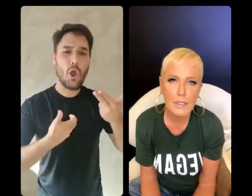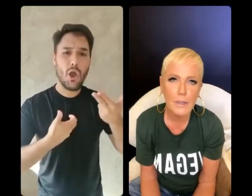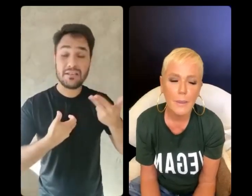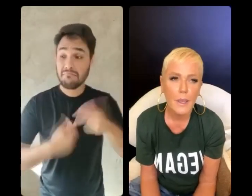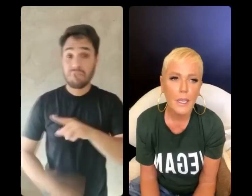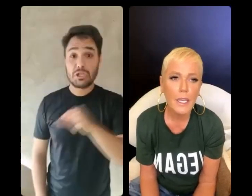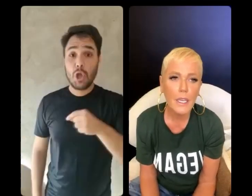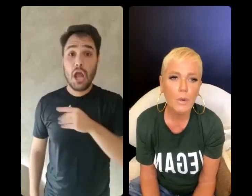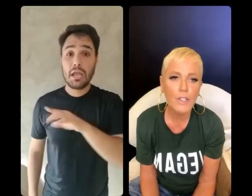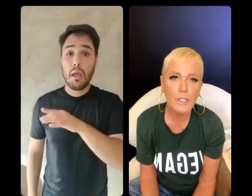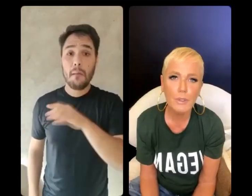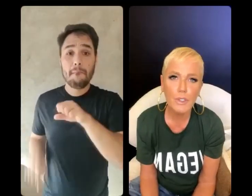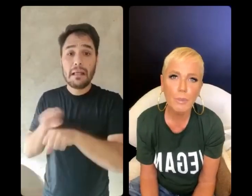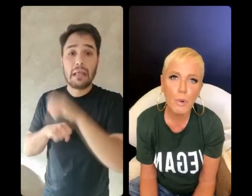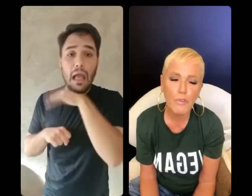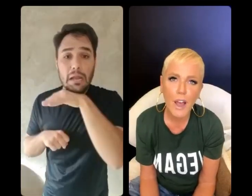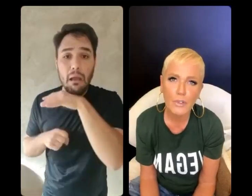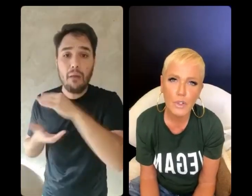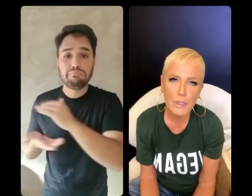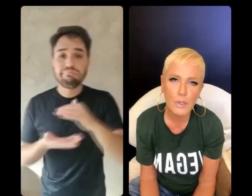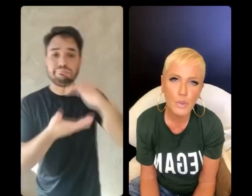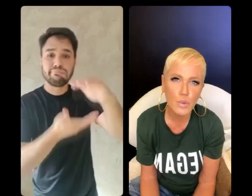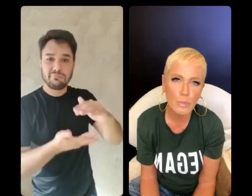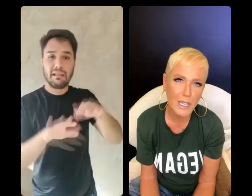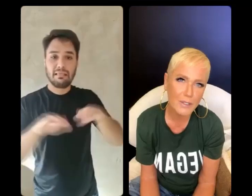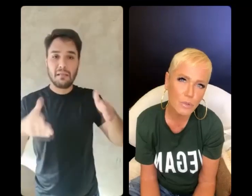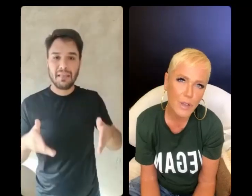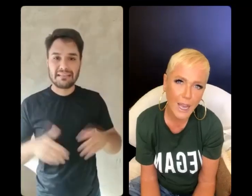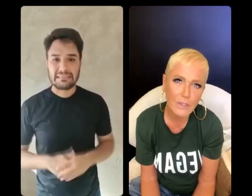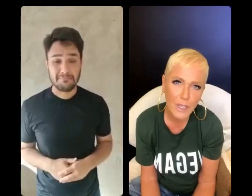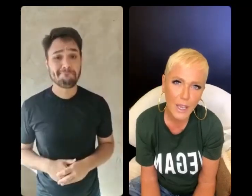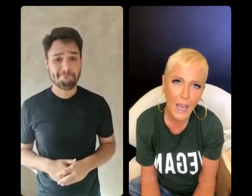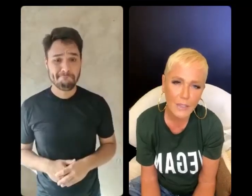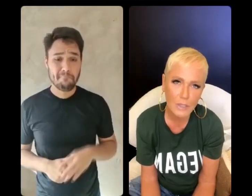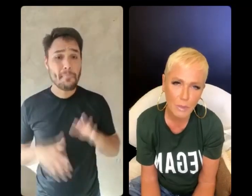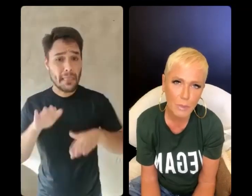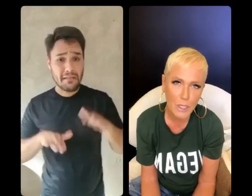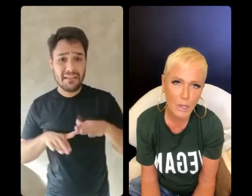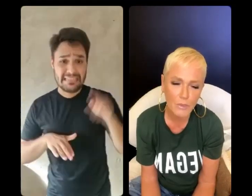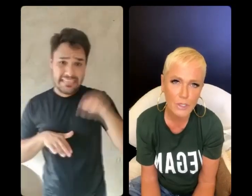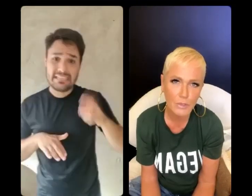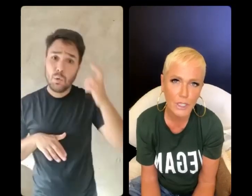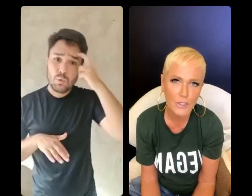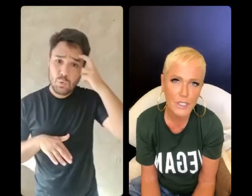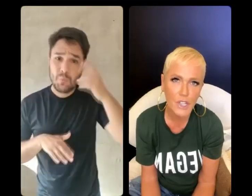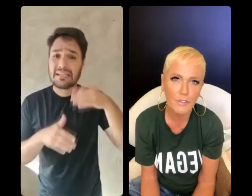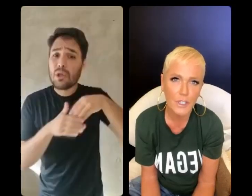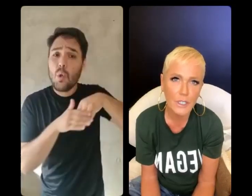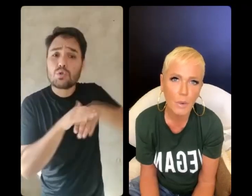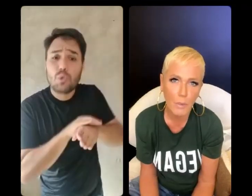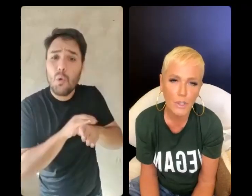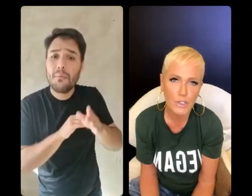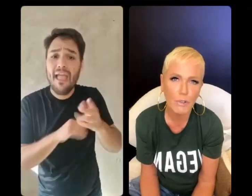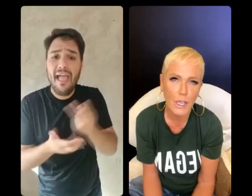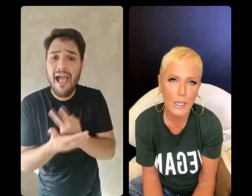mesa. E eu acho que as pessoas pouco falam sobre esse costume que é truncado, que é errado, na minha opinião, que você não tem que festejar a